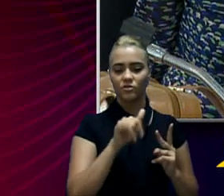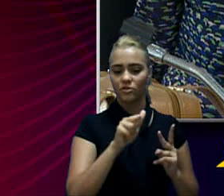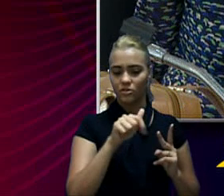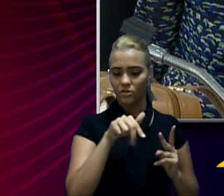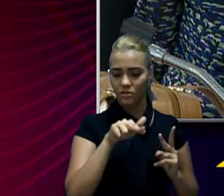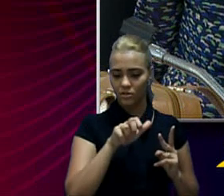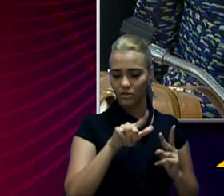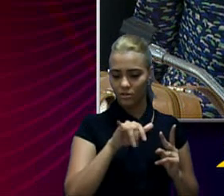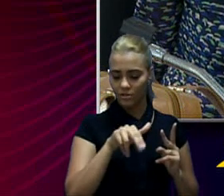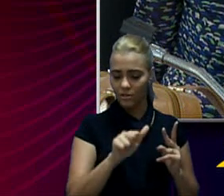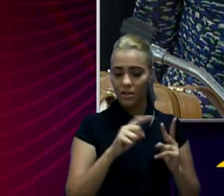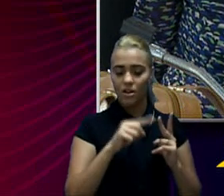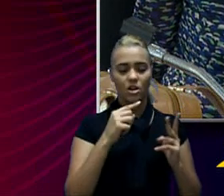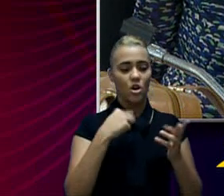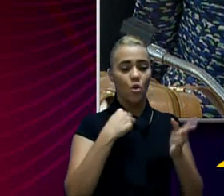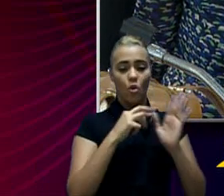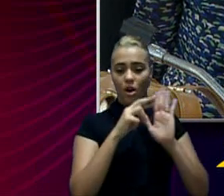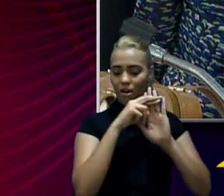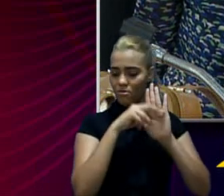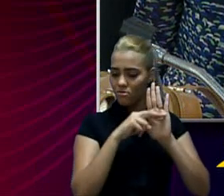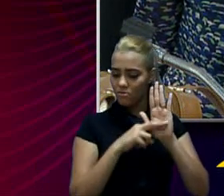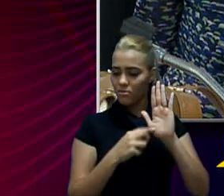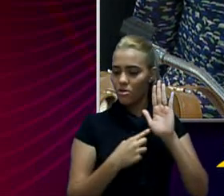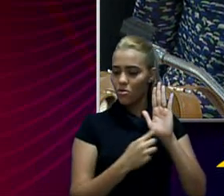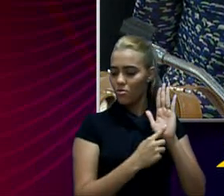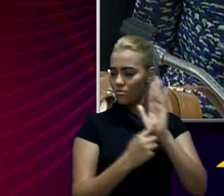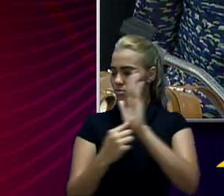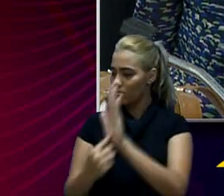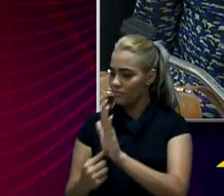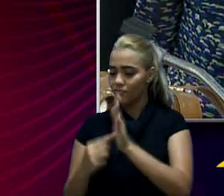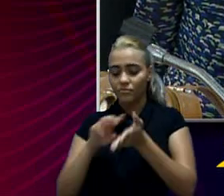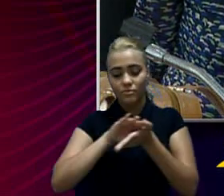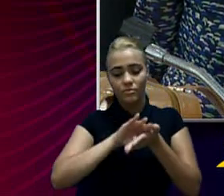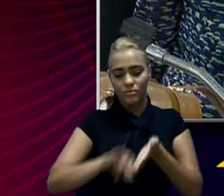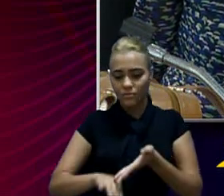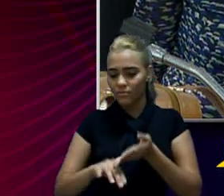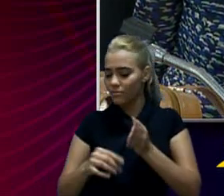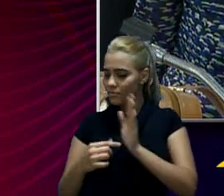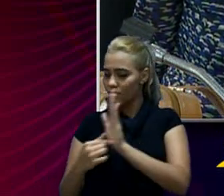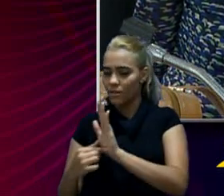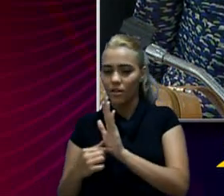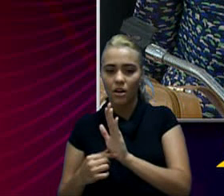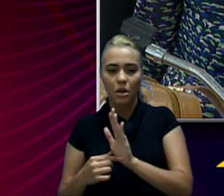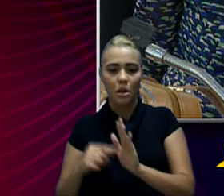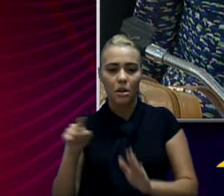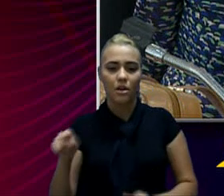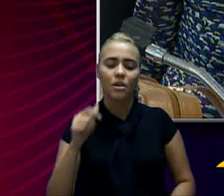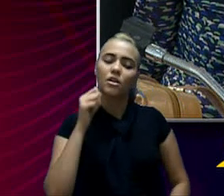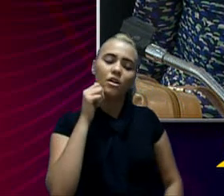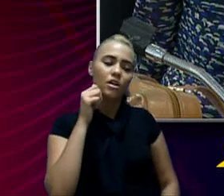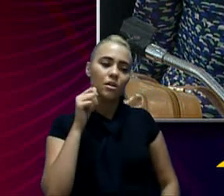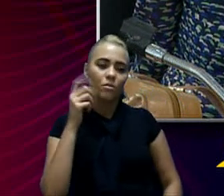passar um relatório de todos os pagamentos de restos a pagar realizados imediatamente para a vereadoria Bernardes,